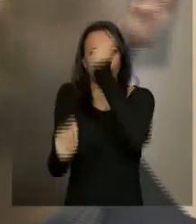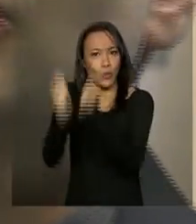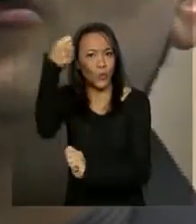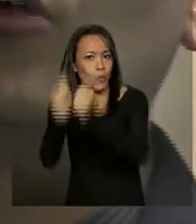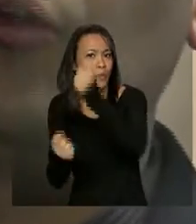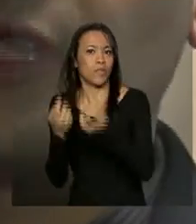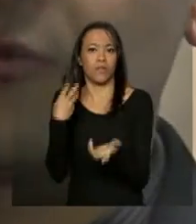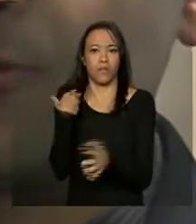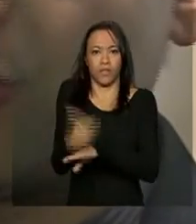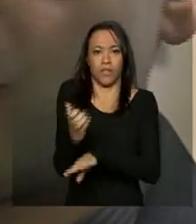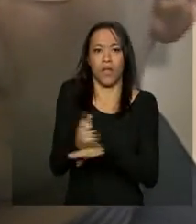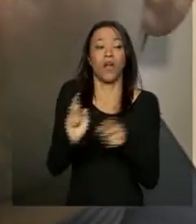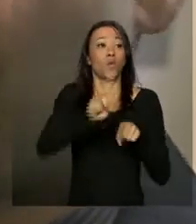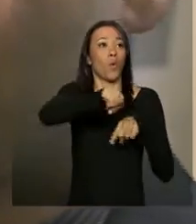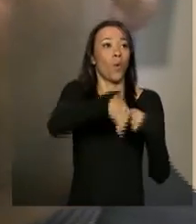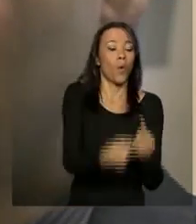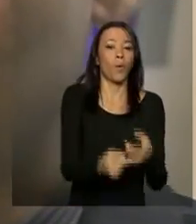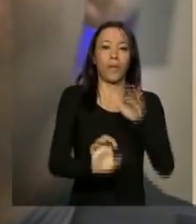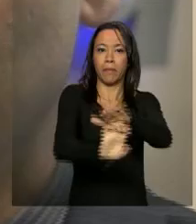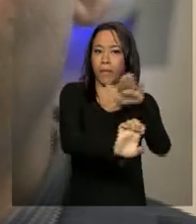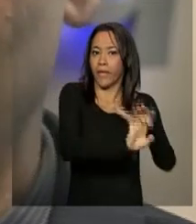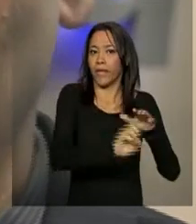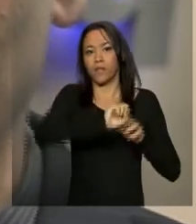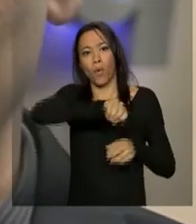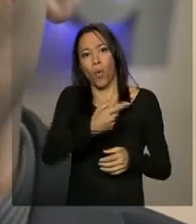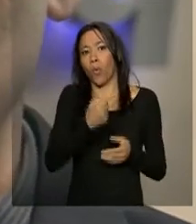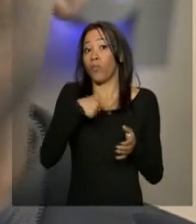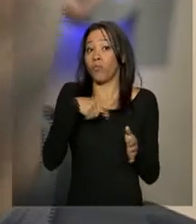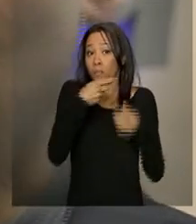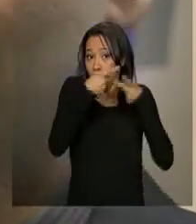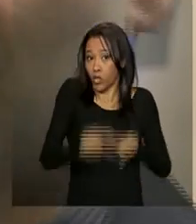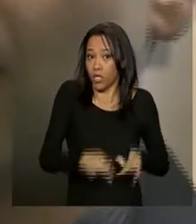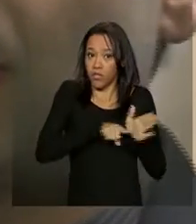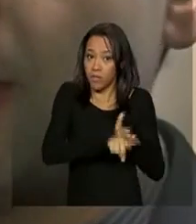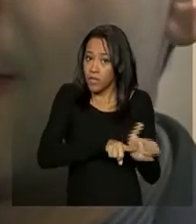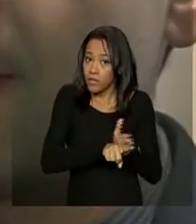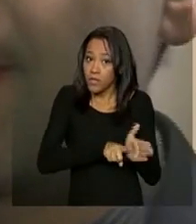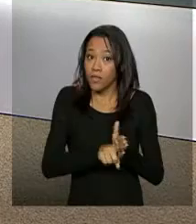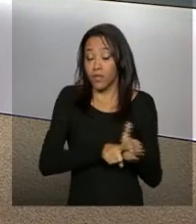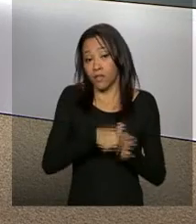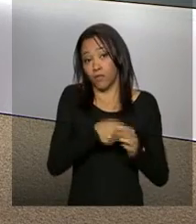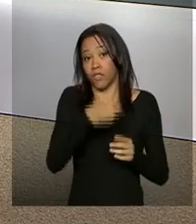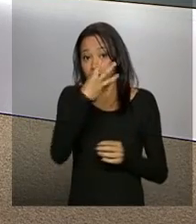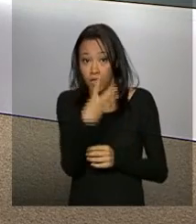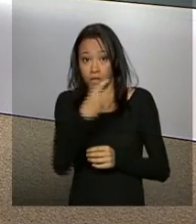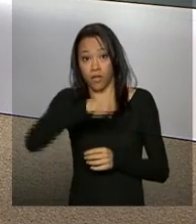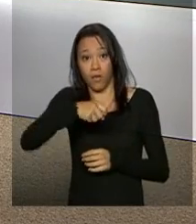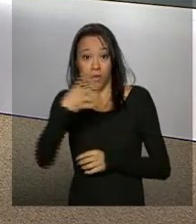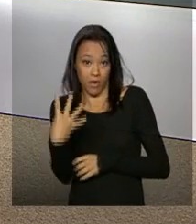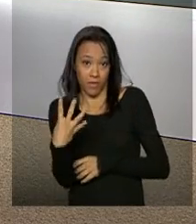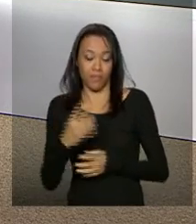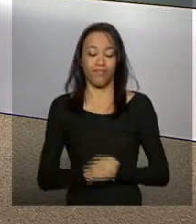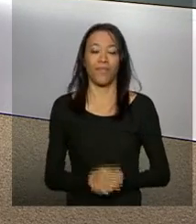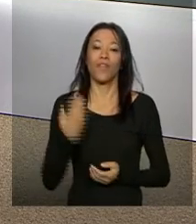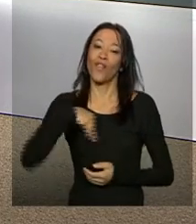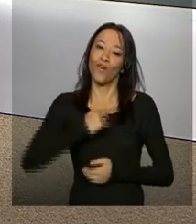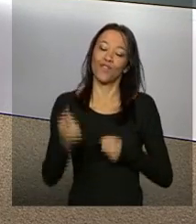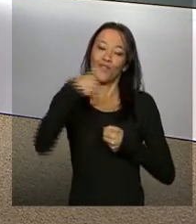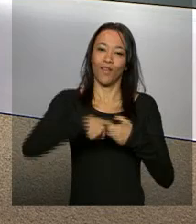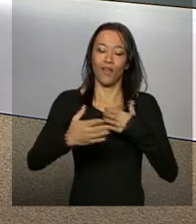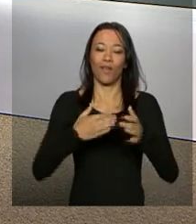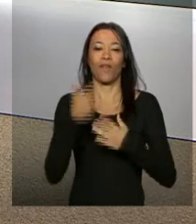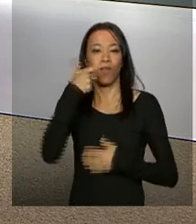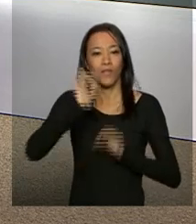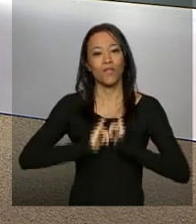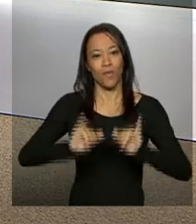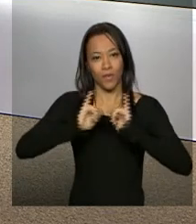tecnologia, ou mesmo em projetos de pesquisa em suas universidades, durante três a quatro meses. E nós podemos voltar a qualquer momento